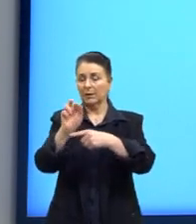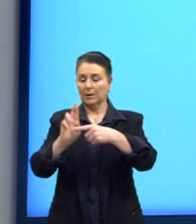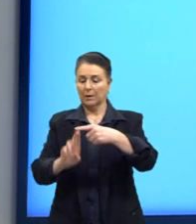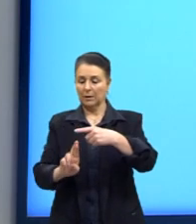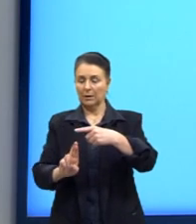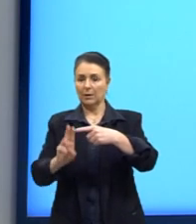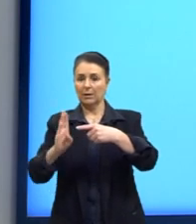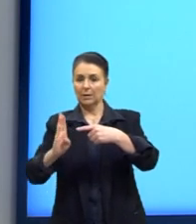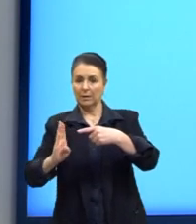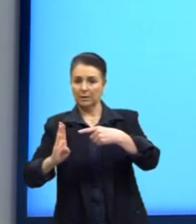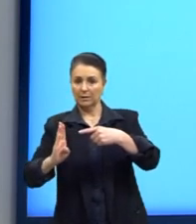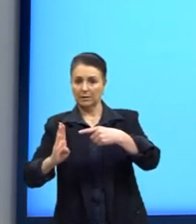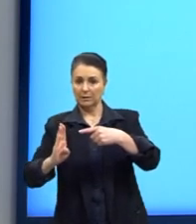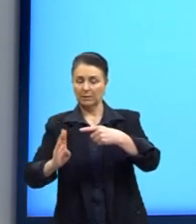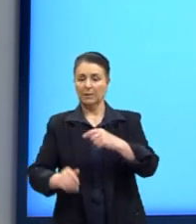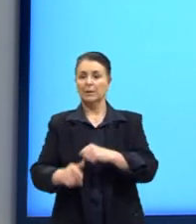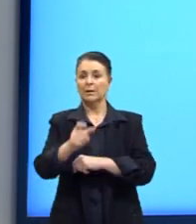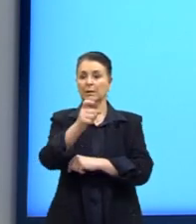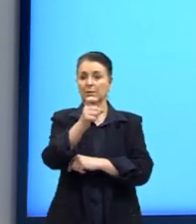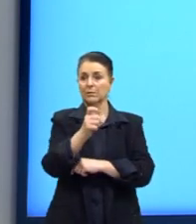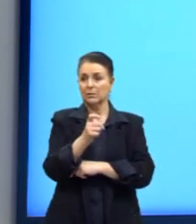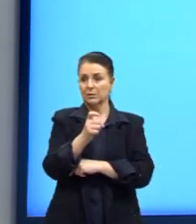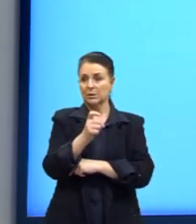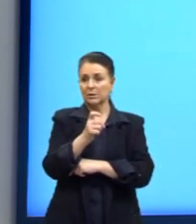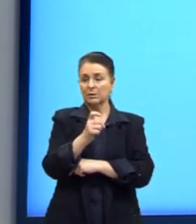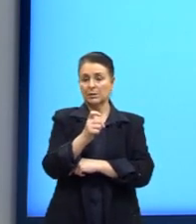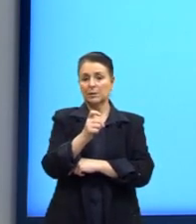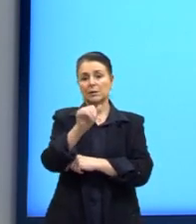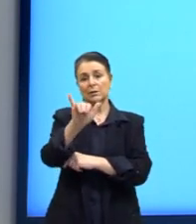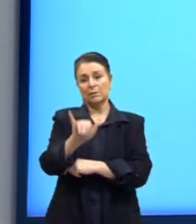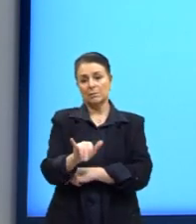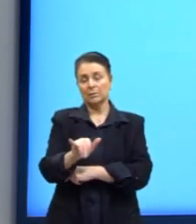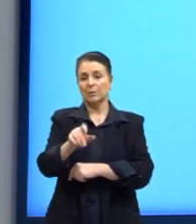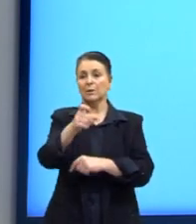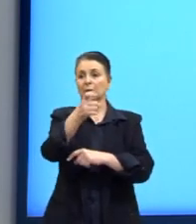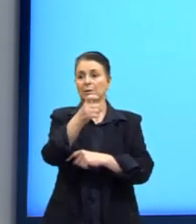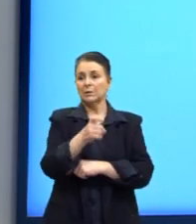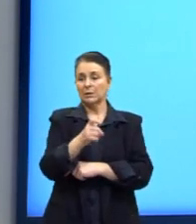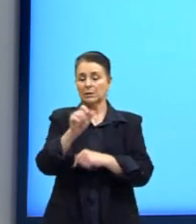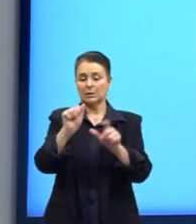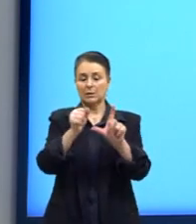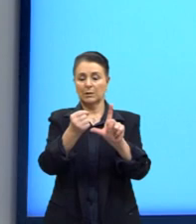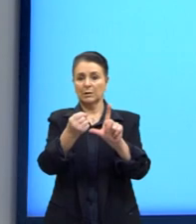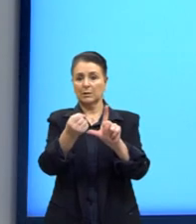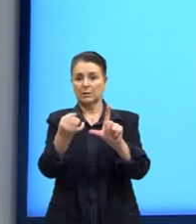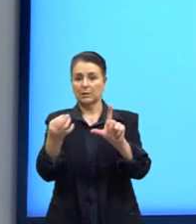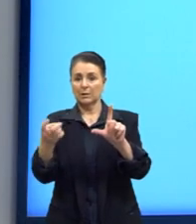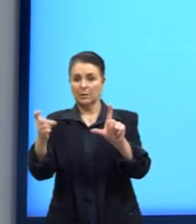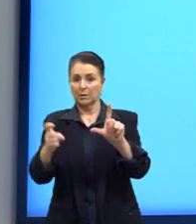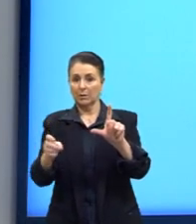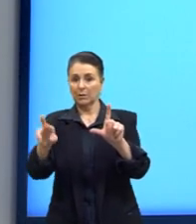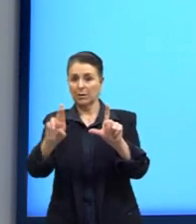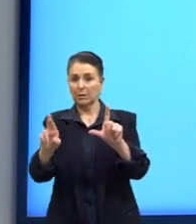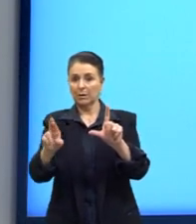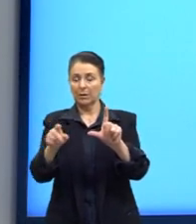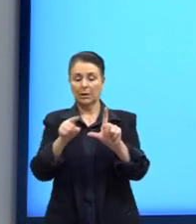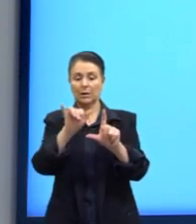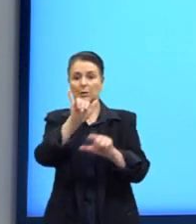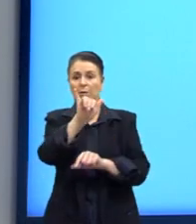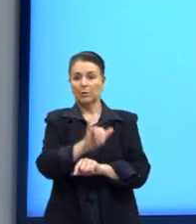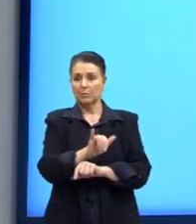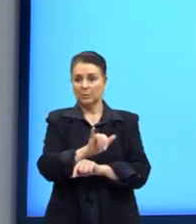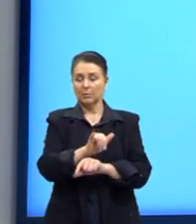e nós temos ainda x e y. O x é o logaritmo de r e o y é o logaritmo de f.